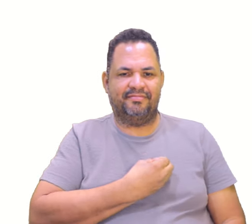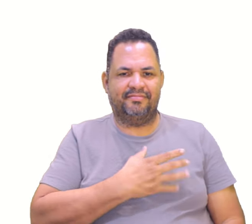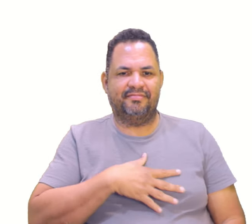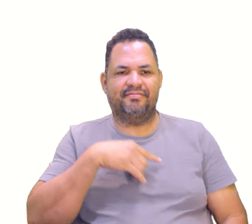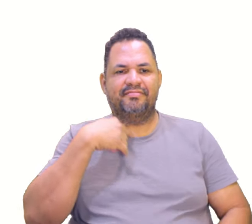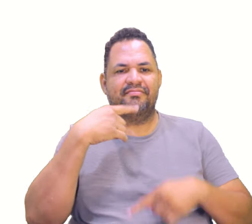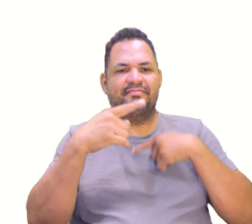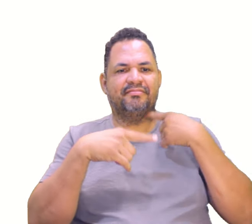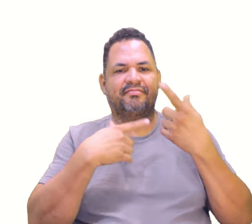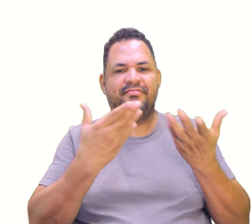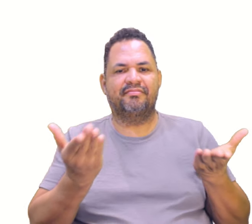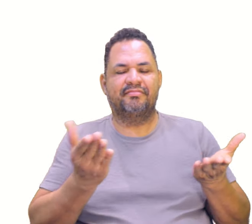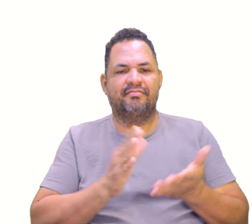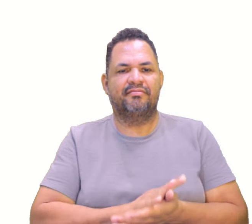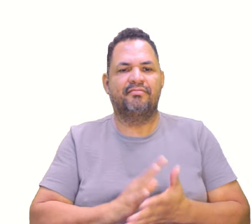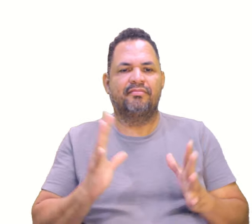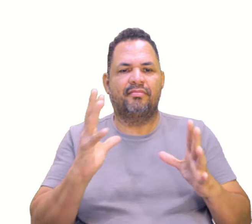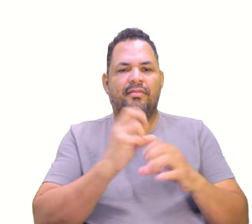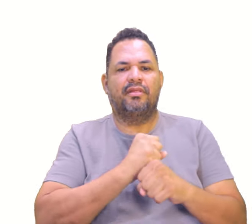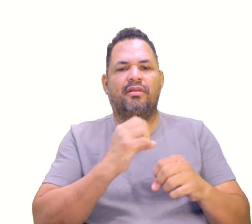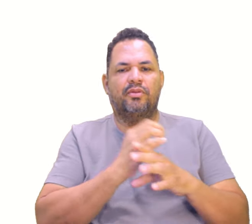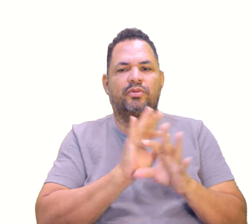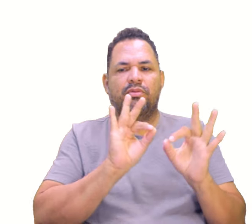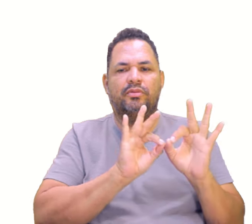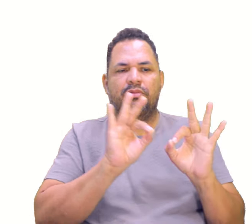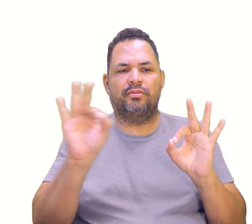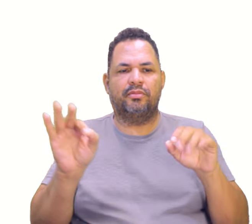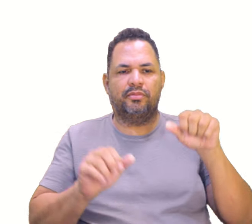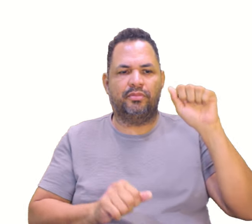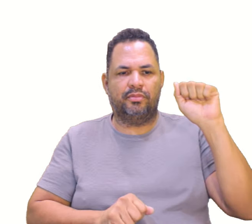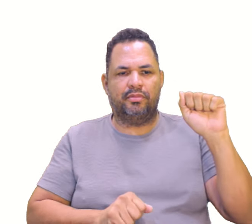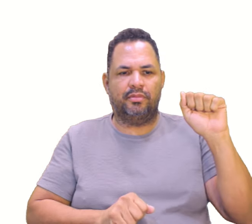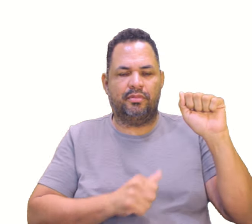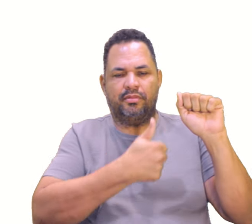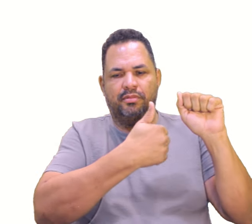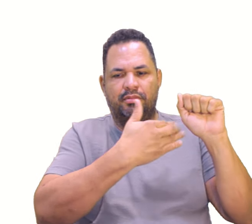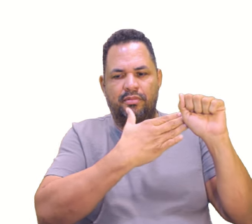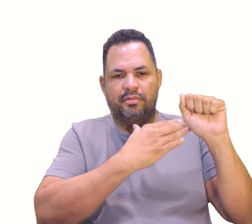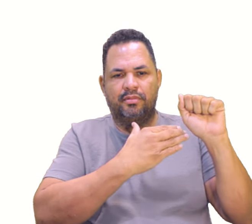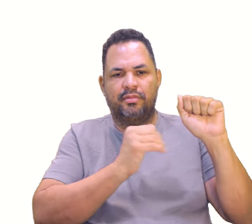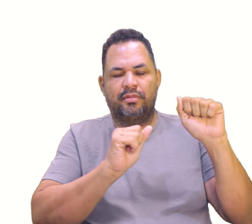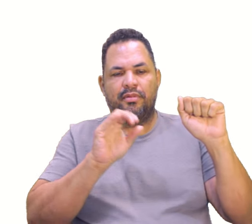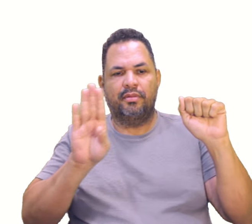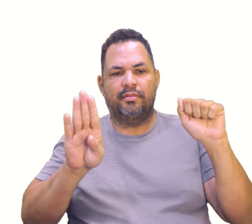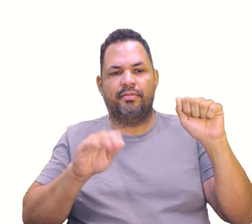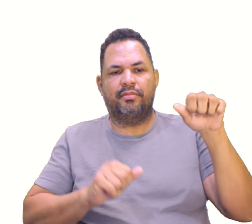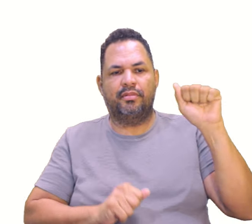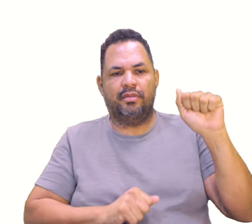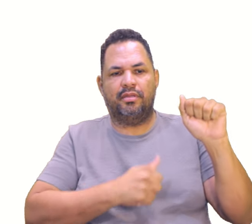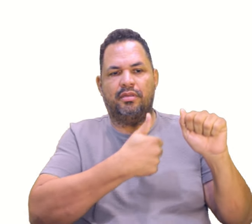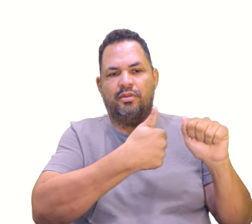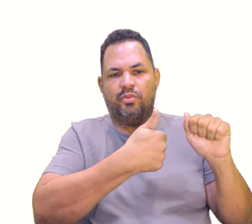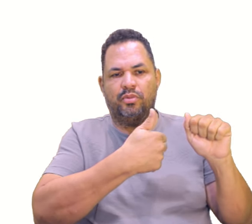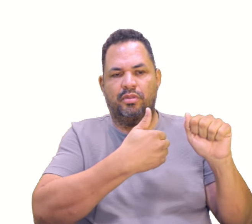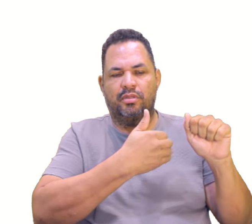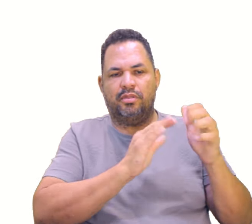Tirando as dúvidas. Bora ver. Calcule a distância entre os pontos A e B. O ponto A tem